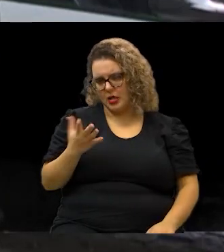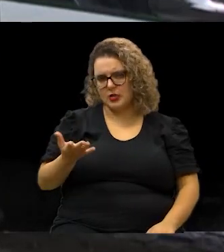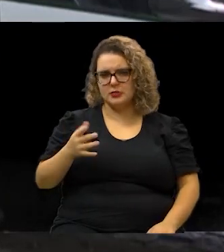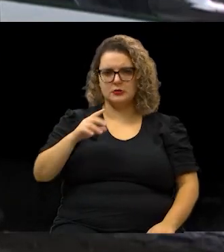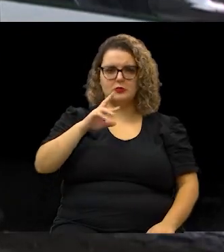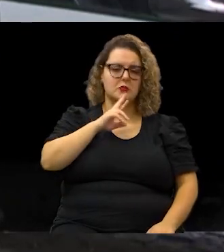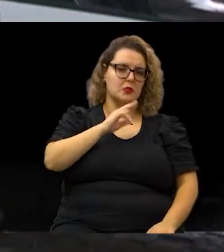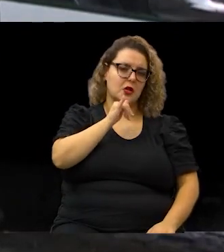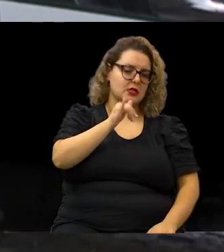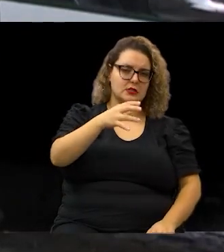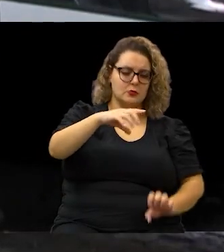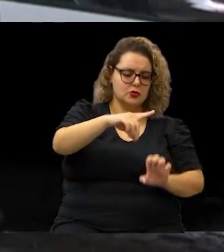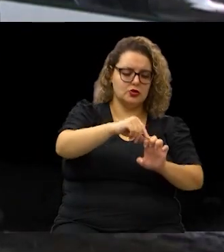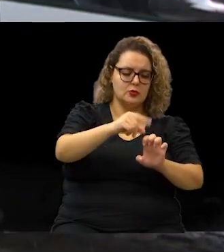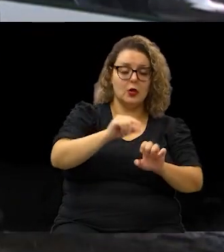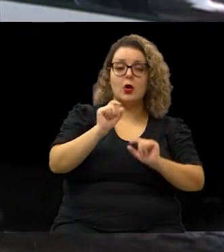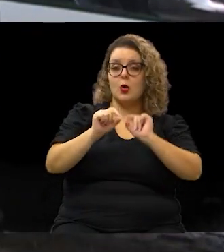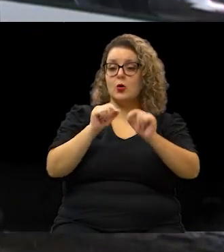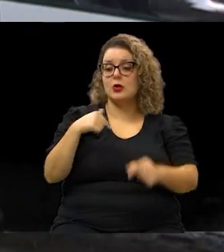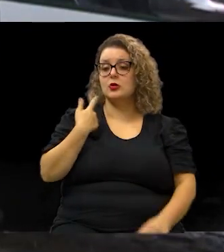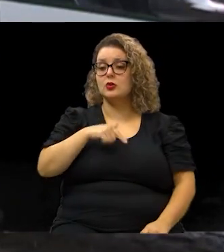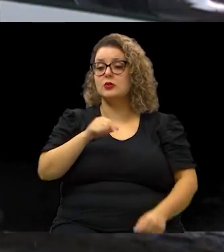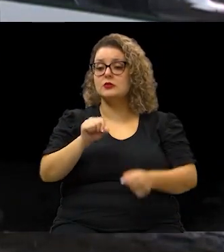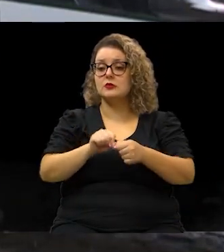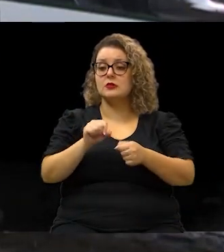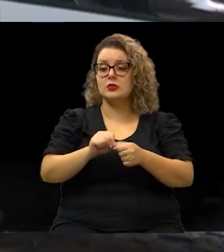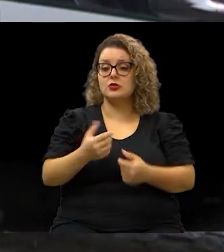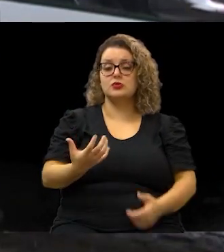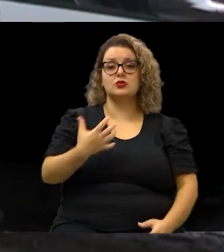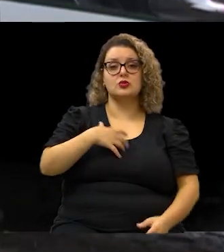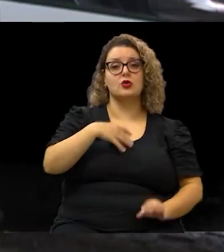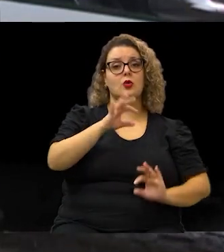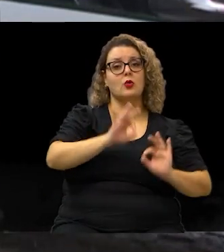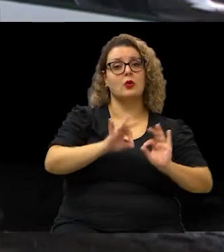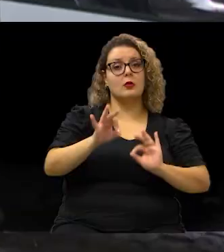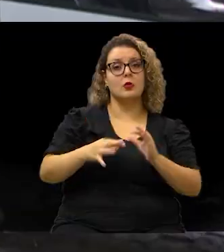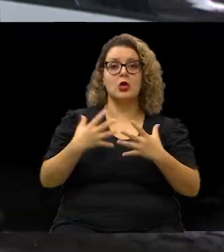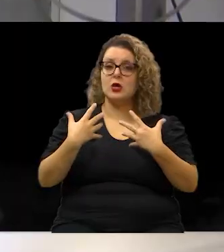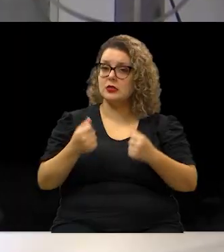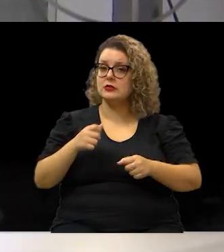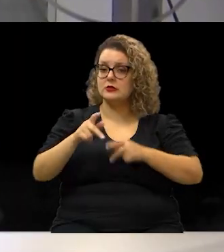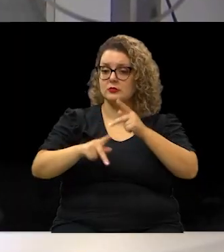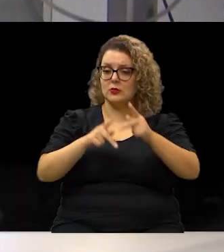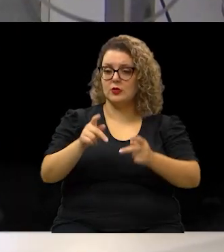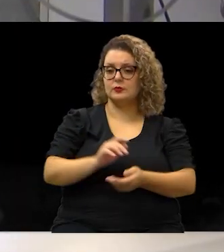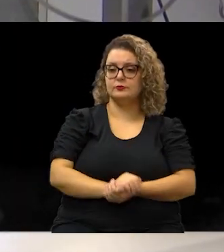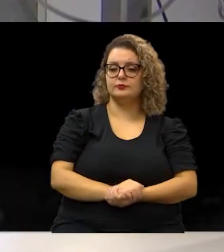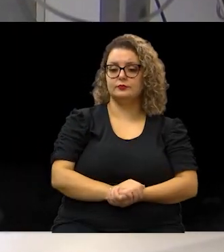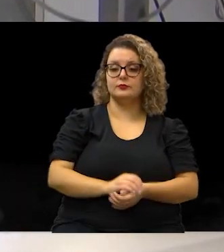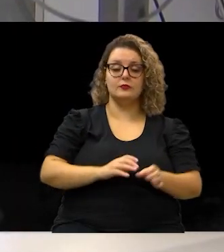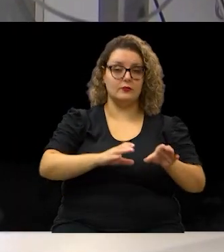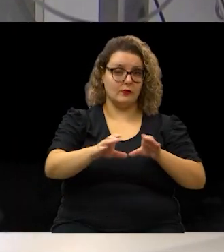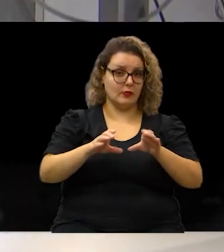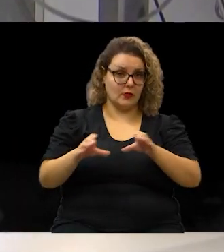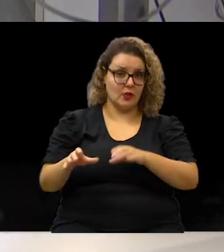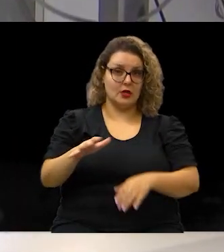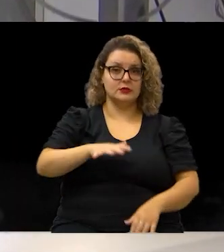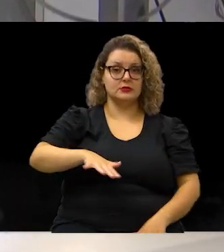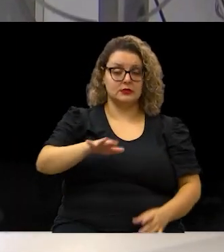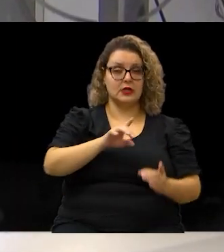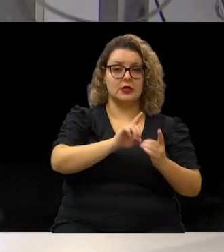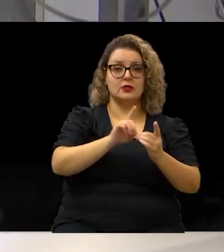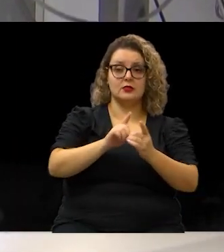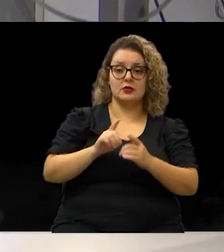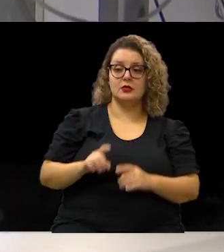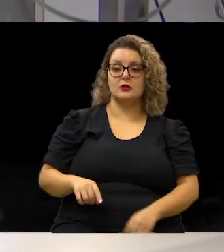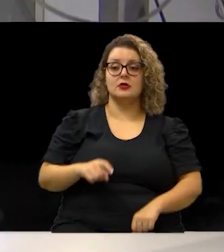exemplo. Agora, o que nós estamos fazendo é somente de uma maneira organizada receber a população. A coordenadora da área de atendimento